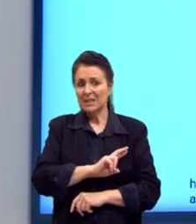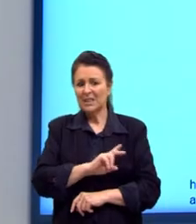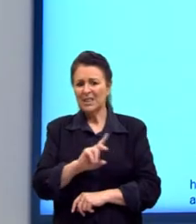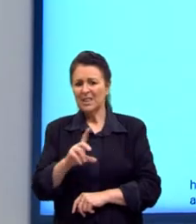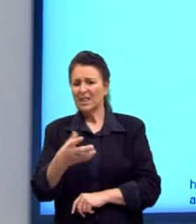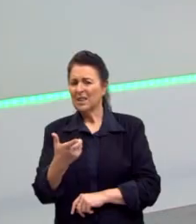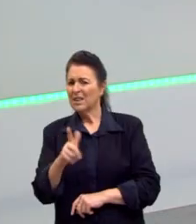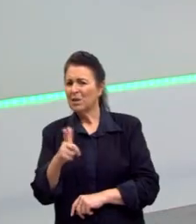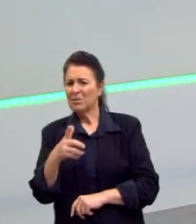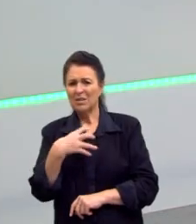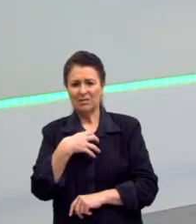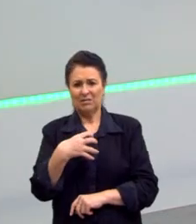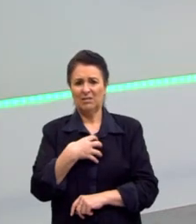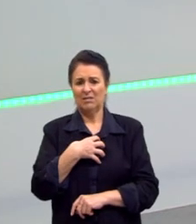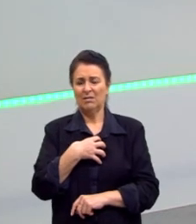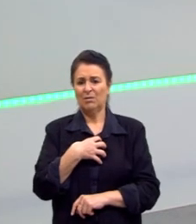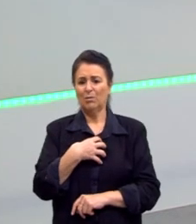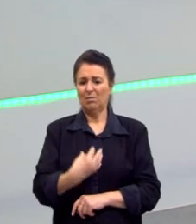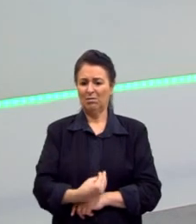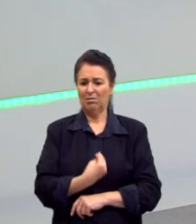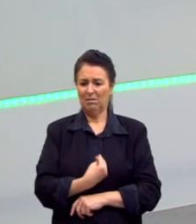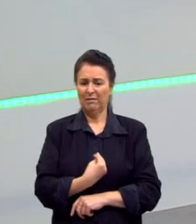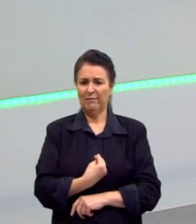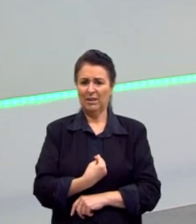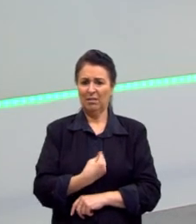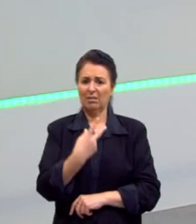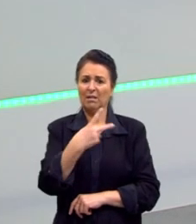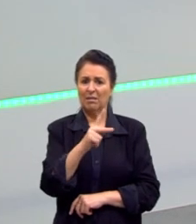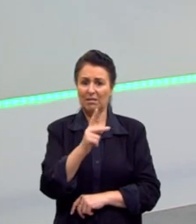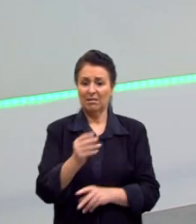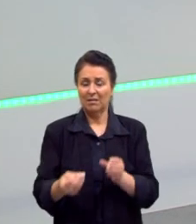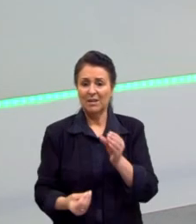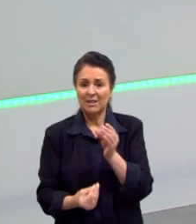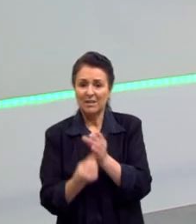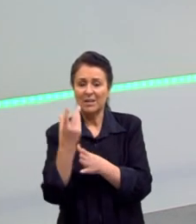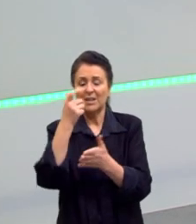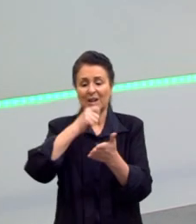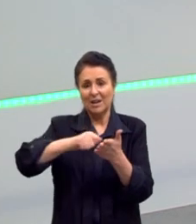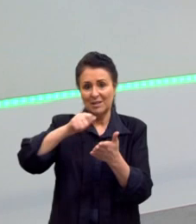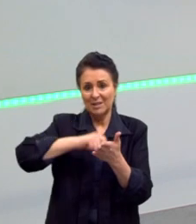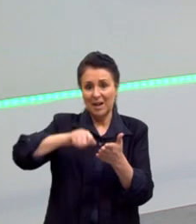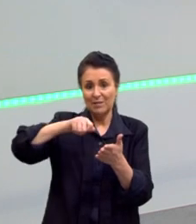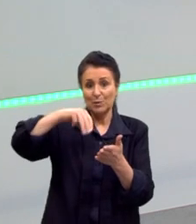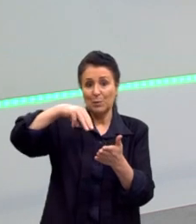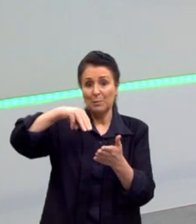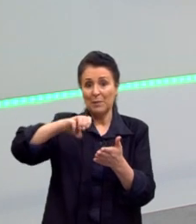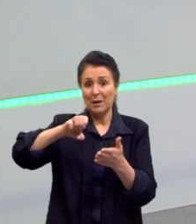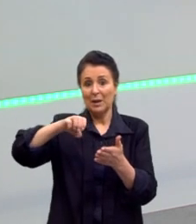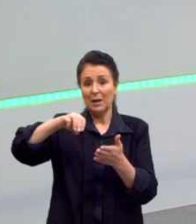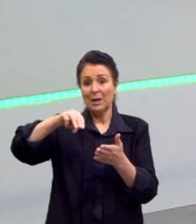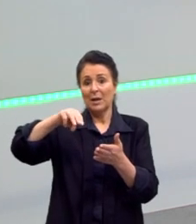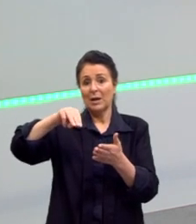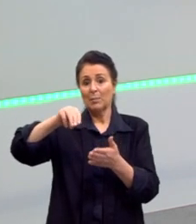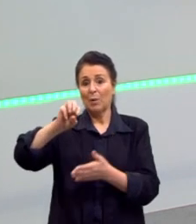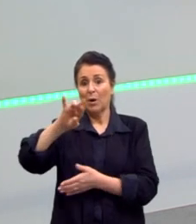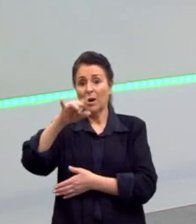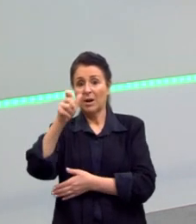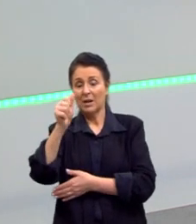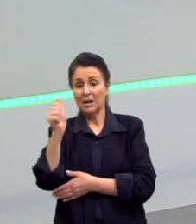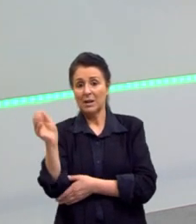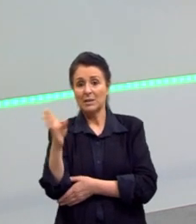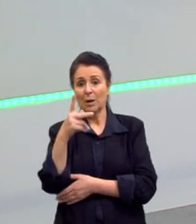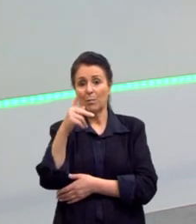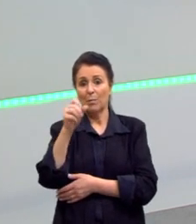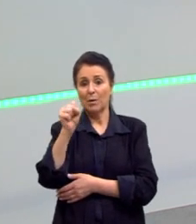sentido mais dentro da realidade que ele está vivendo. Então, ele cria, ele escreve Memórias Póssimas de Brás Cubas. E aí, a gente tem uma mudança